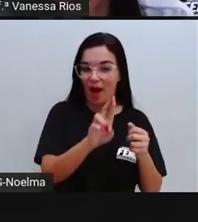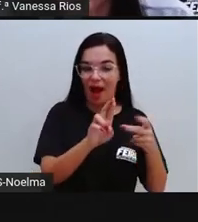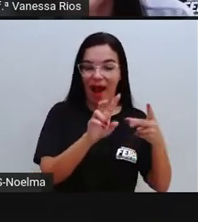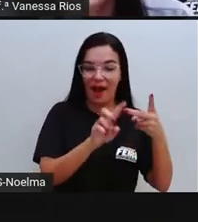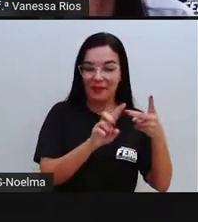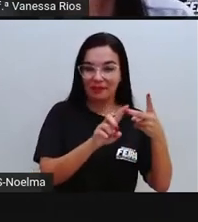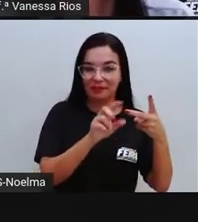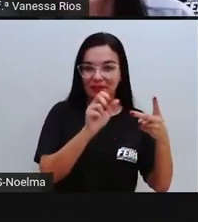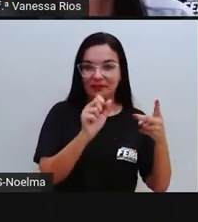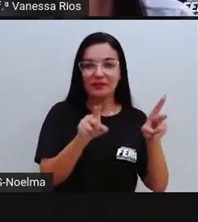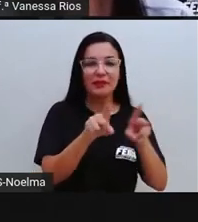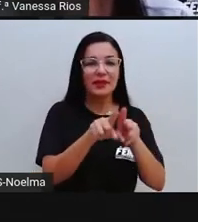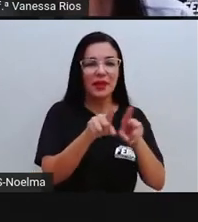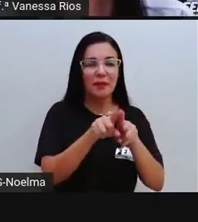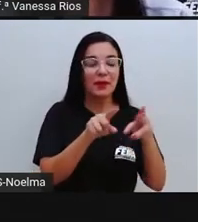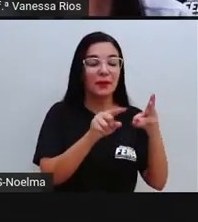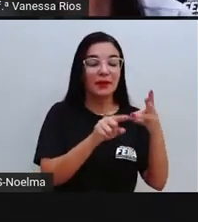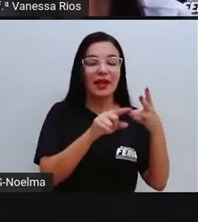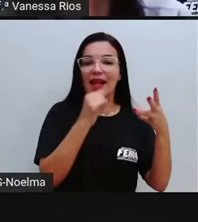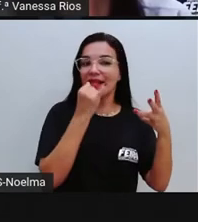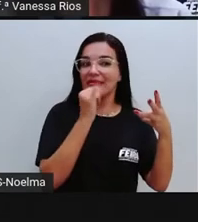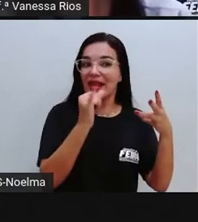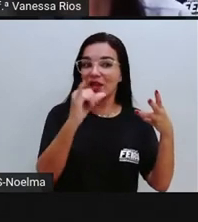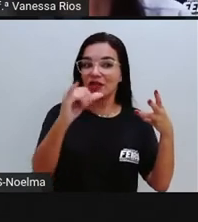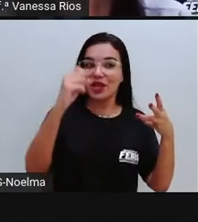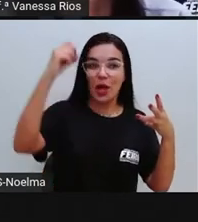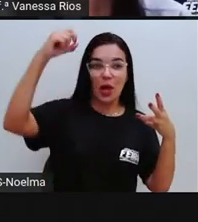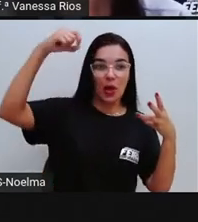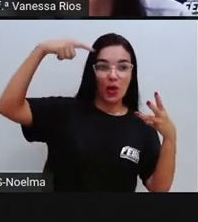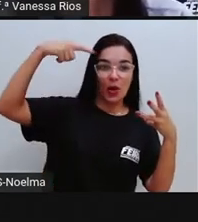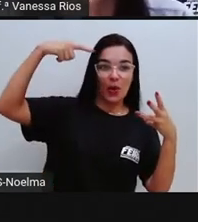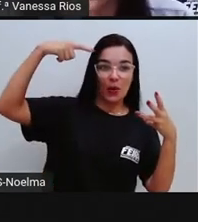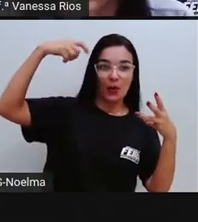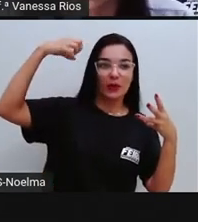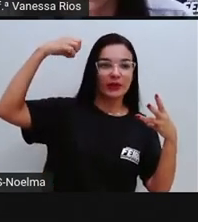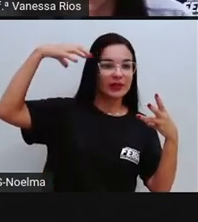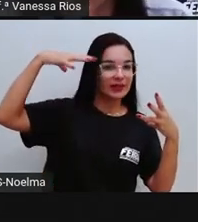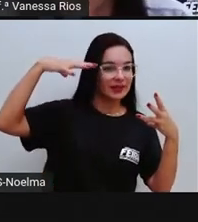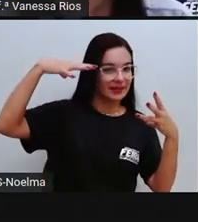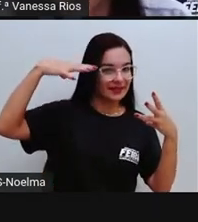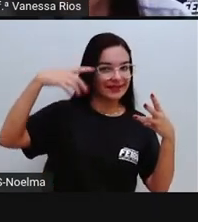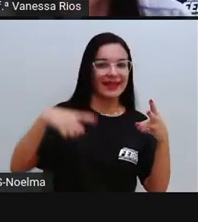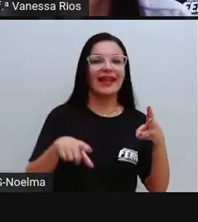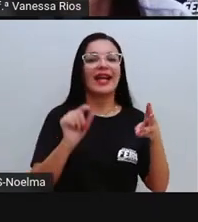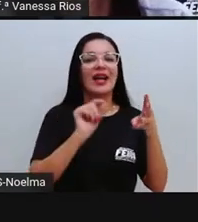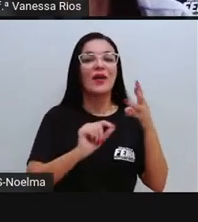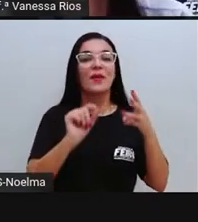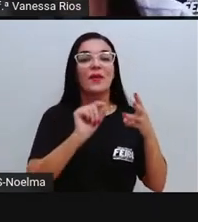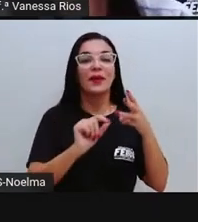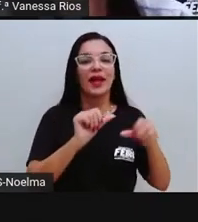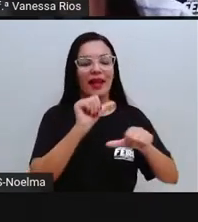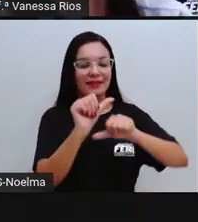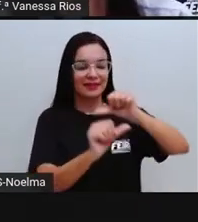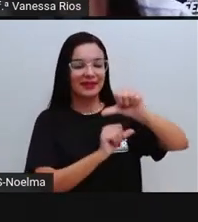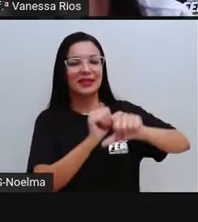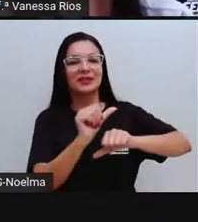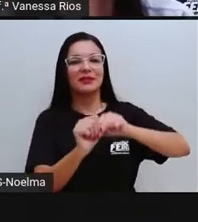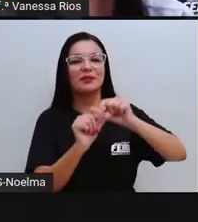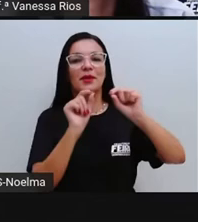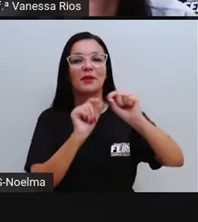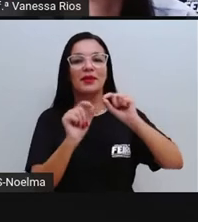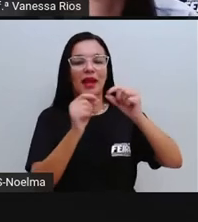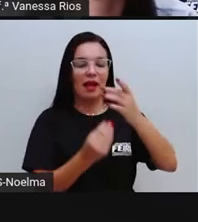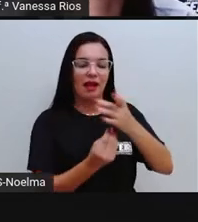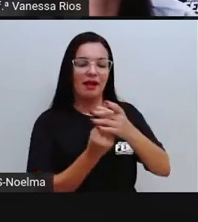carbônico, e também o elemento trazido pela luz do sol, a energia luminosa, vai se transformar justamente